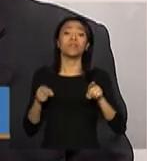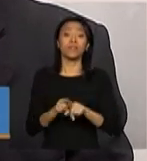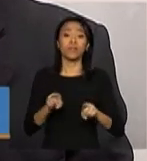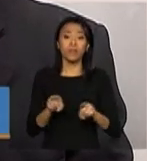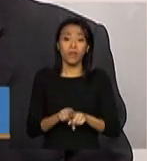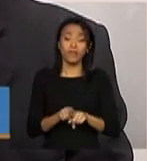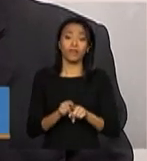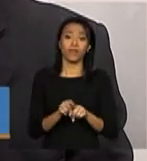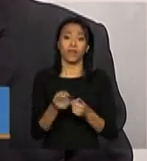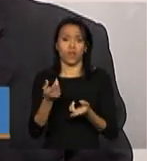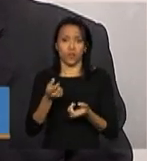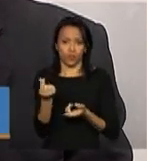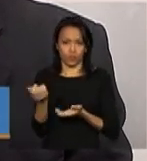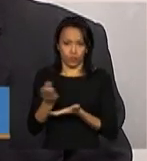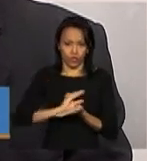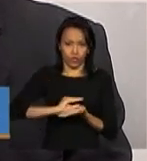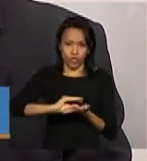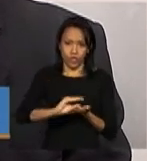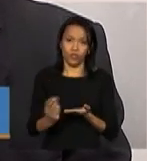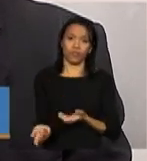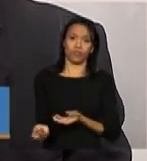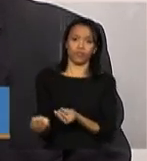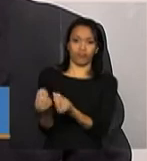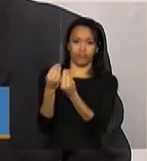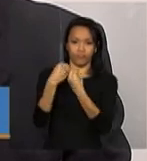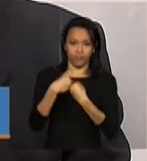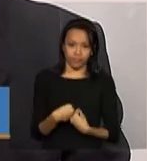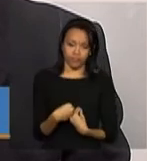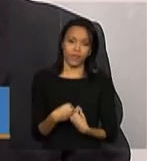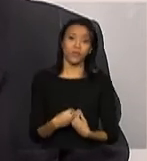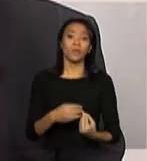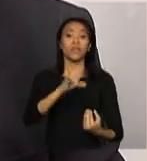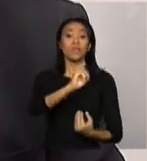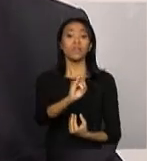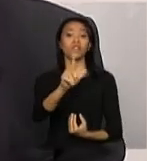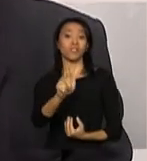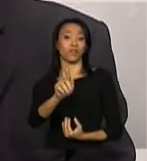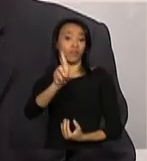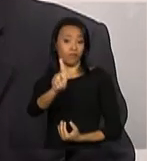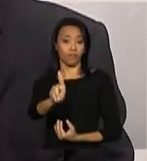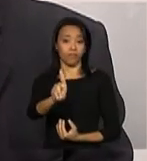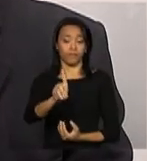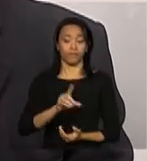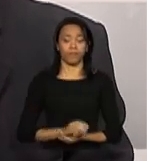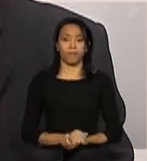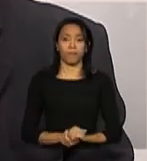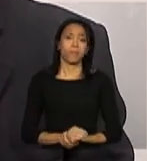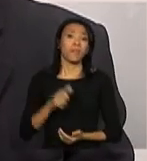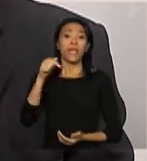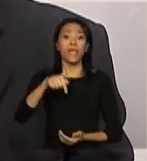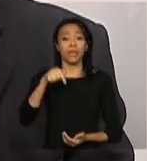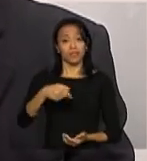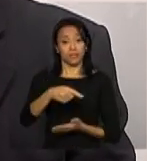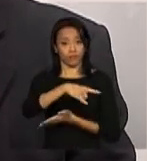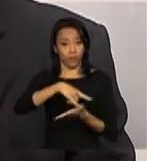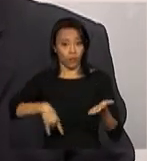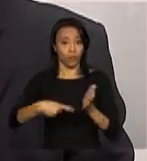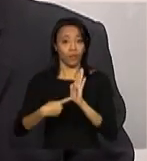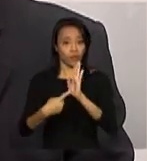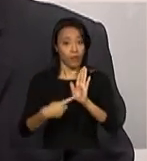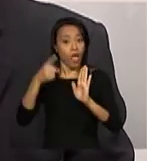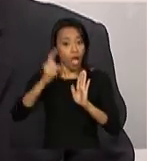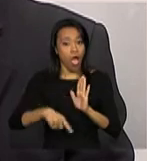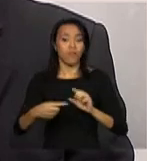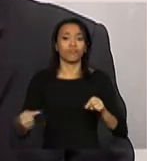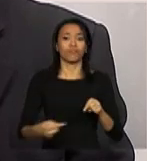recursos da gestão, no caso dos índices do IGD. O Demonstrativo está regulamentado